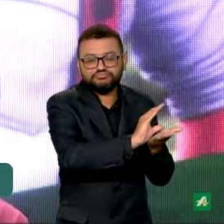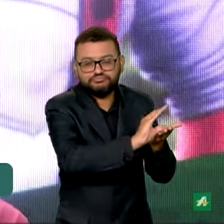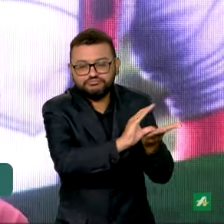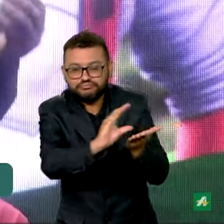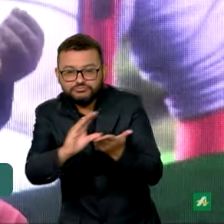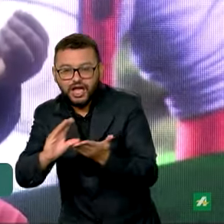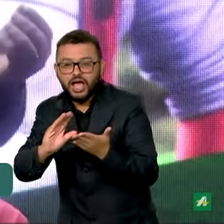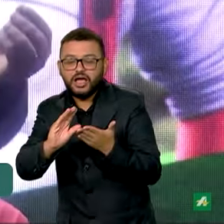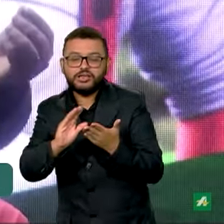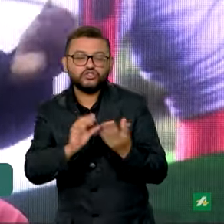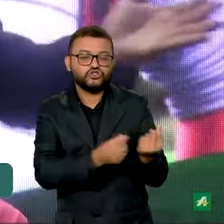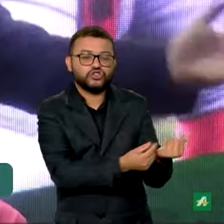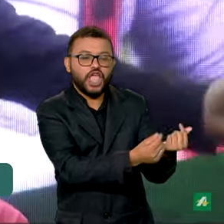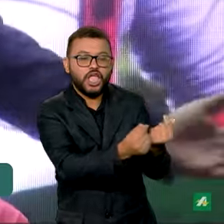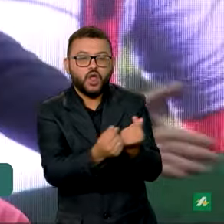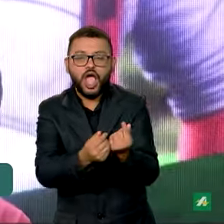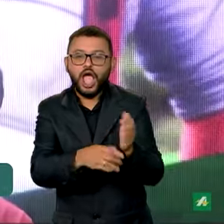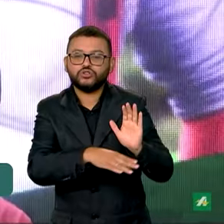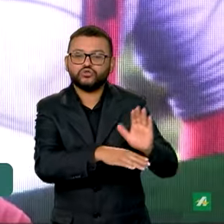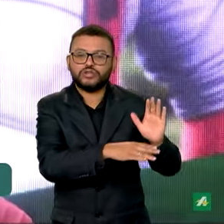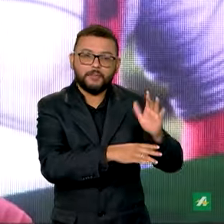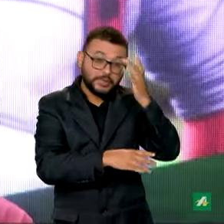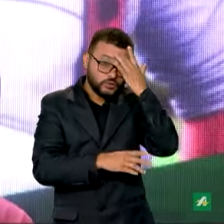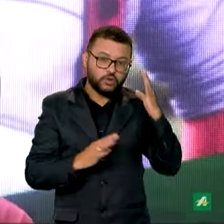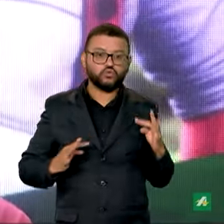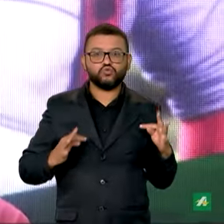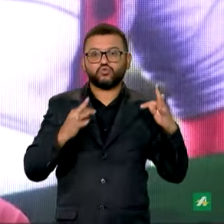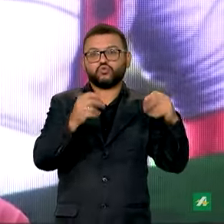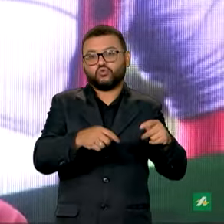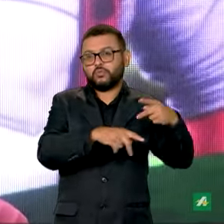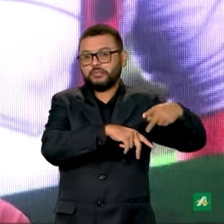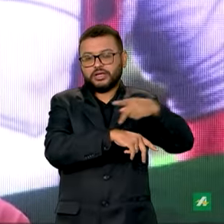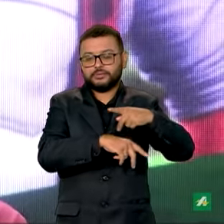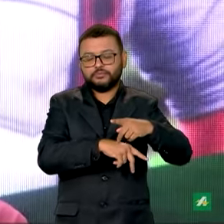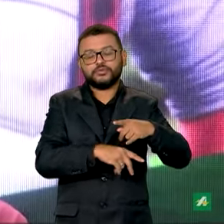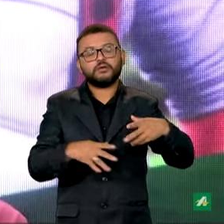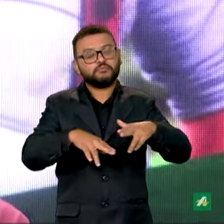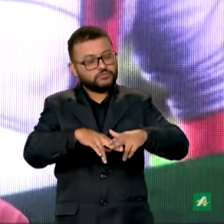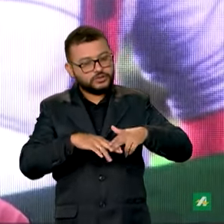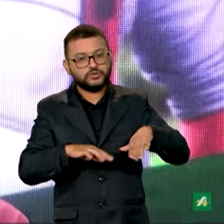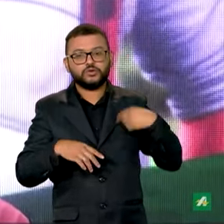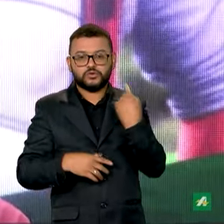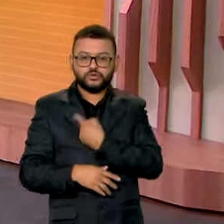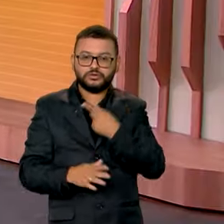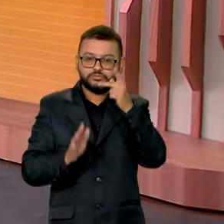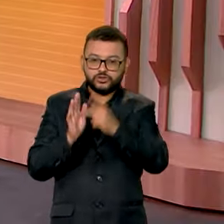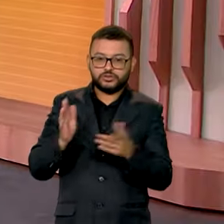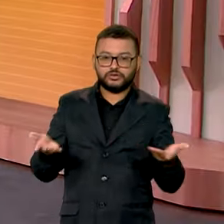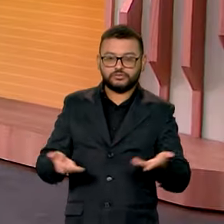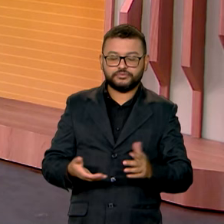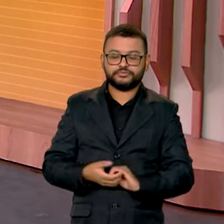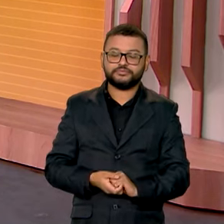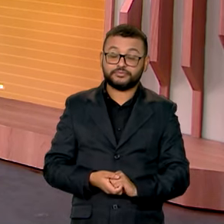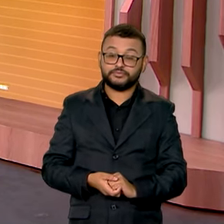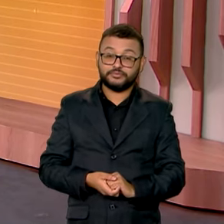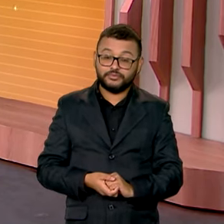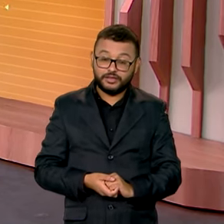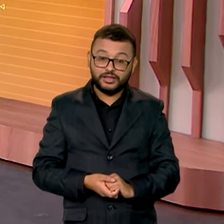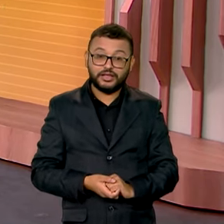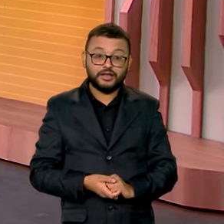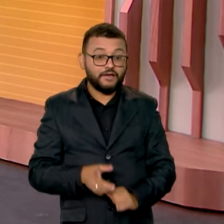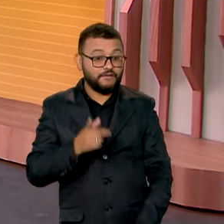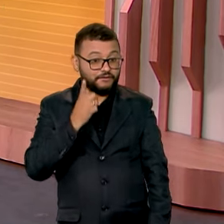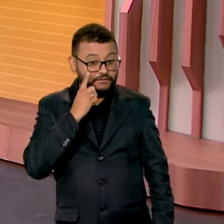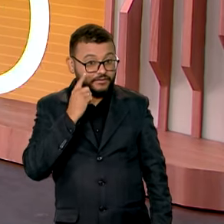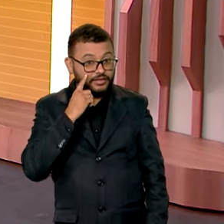pelo menos, um pouco de dinheiro no bolso de muita gente. E é isso que nós estamos fazendo aqui com esse Plano SAF. Olha, já está no